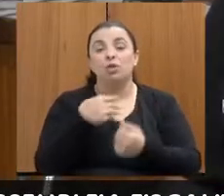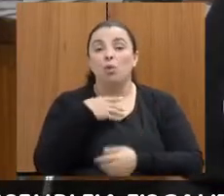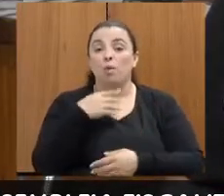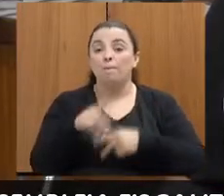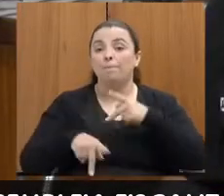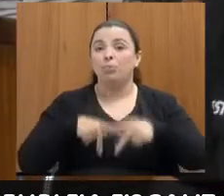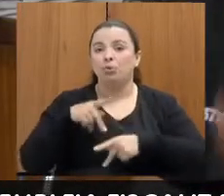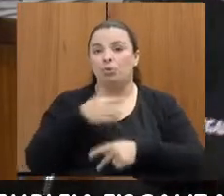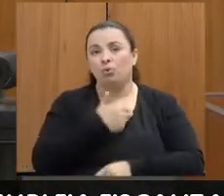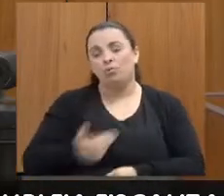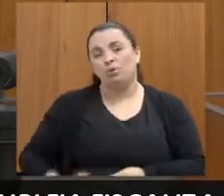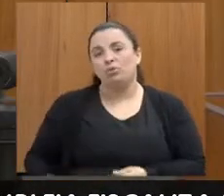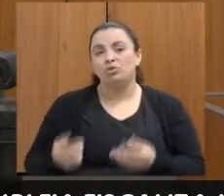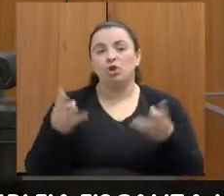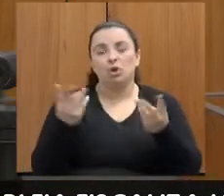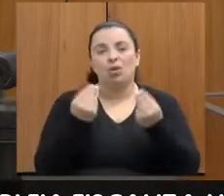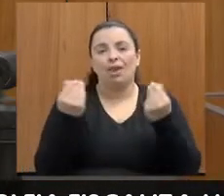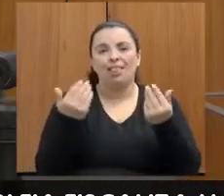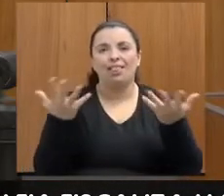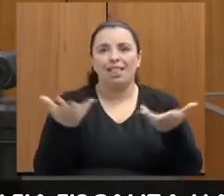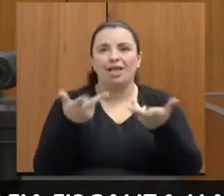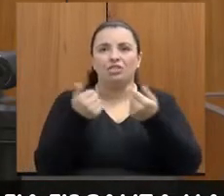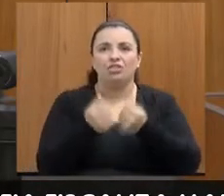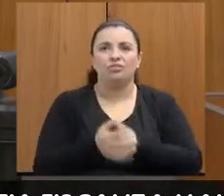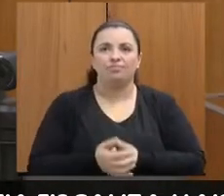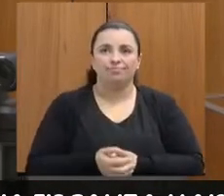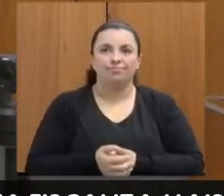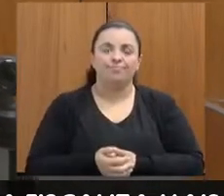a gente exige. Muito bem, Felipe.